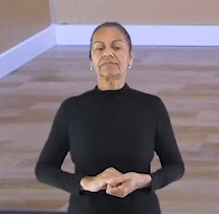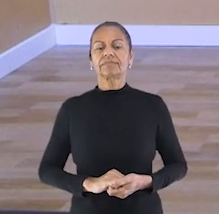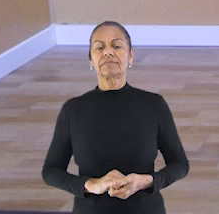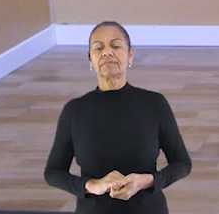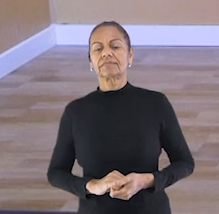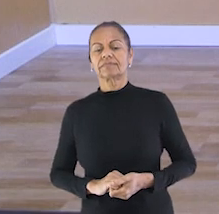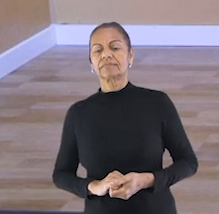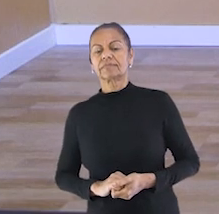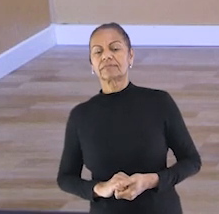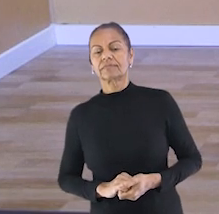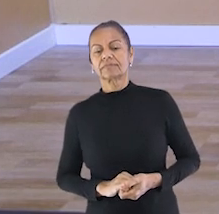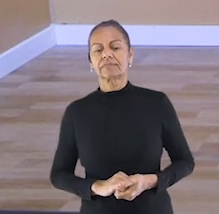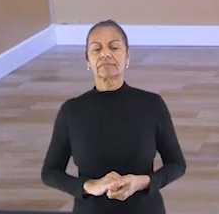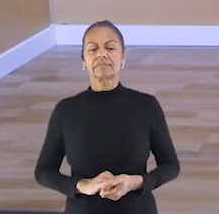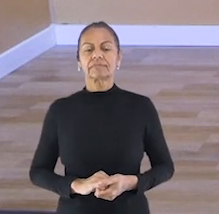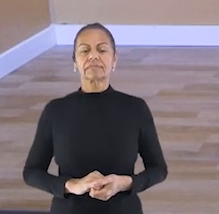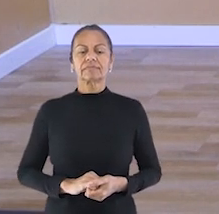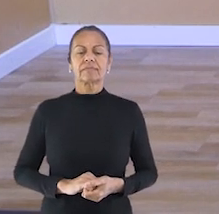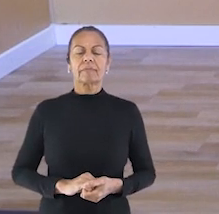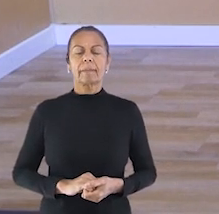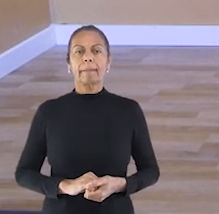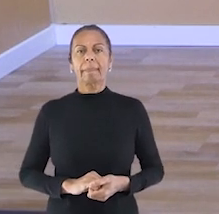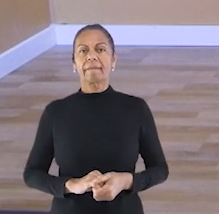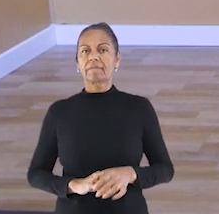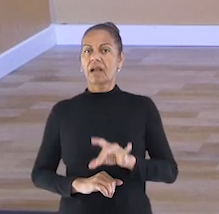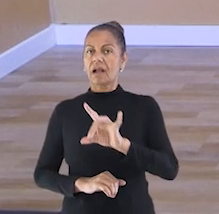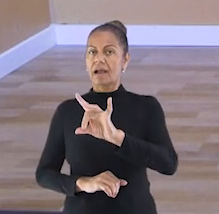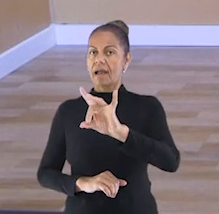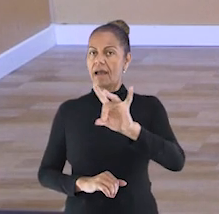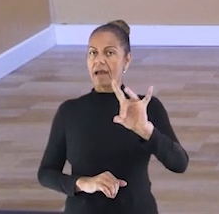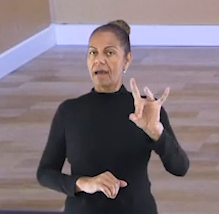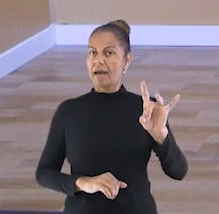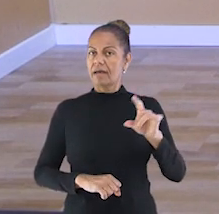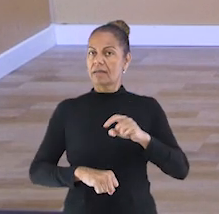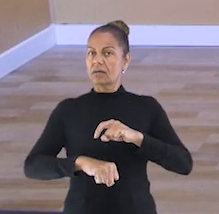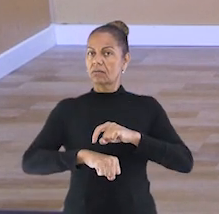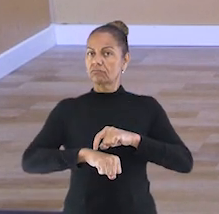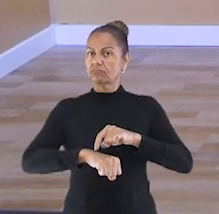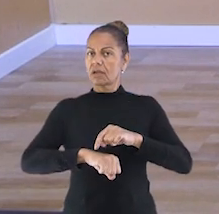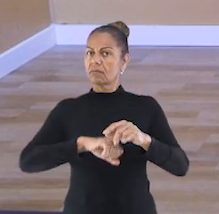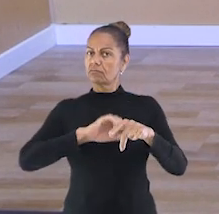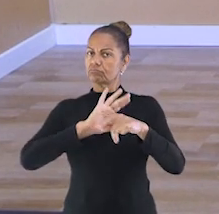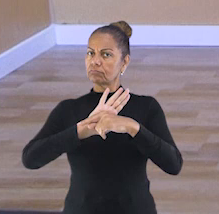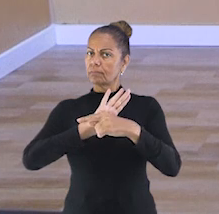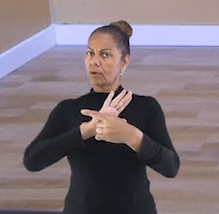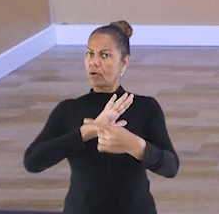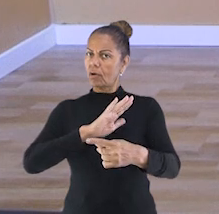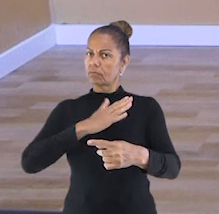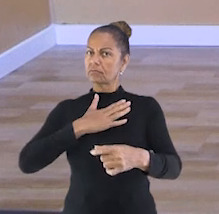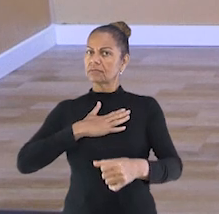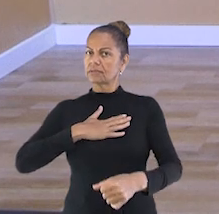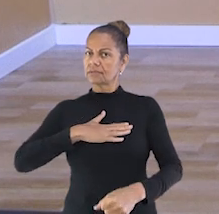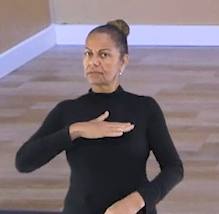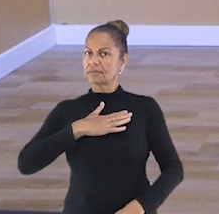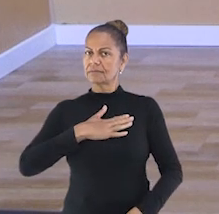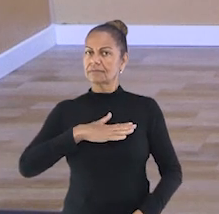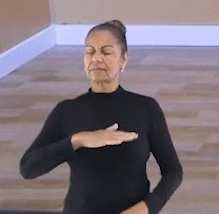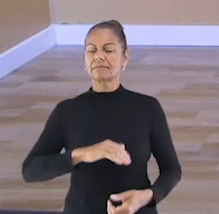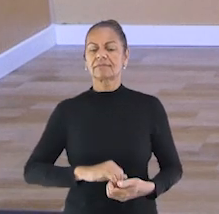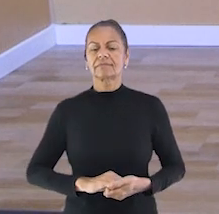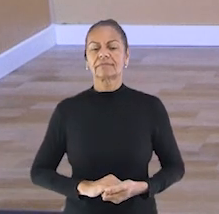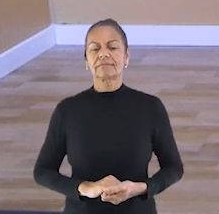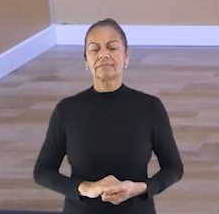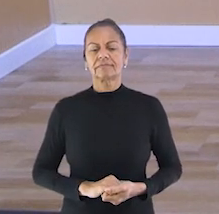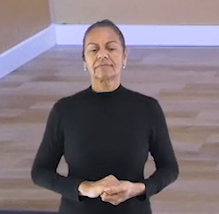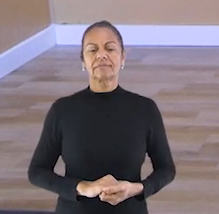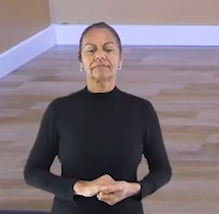Respirou. Cada um com seu tempo de descanso. Beleza? Mais uma.